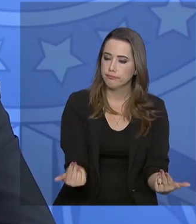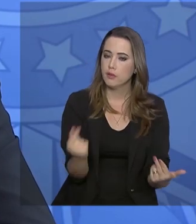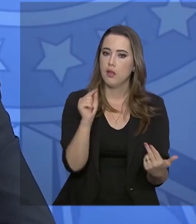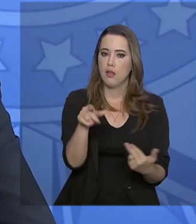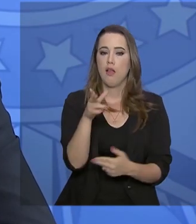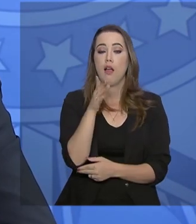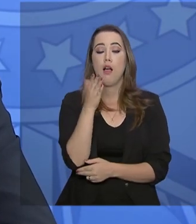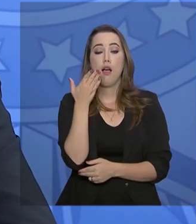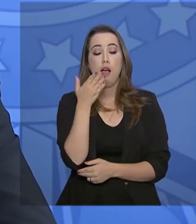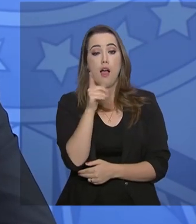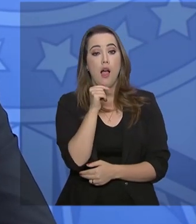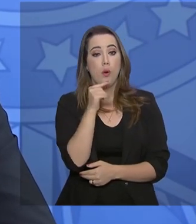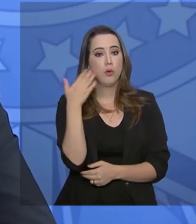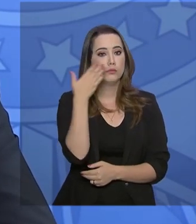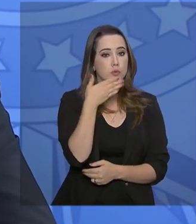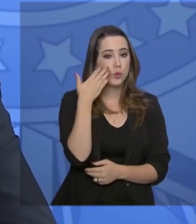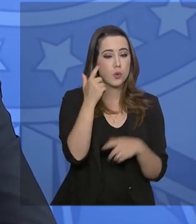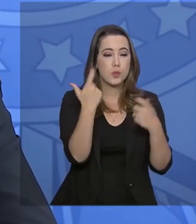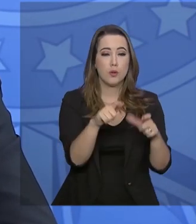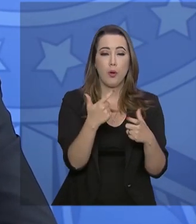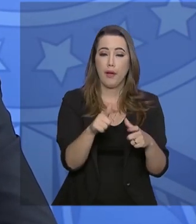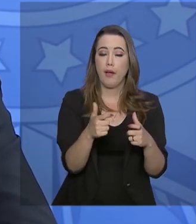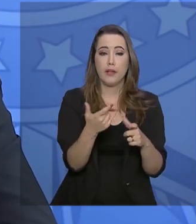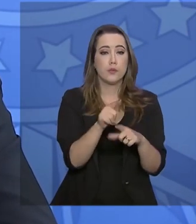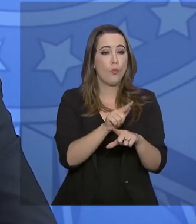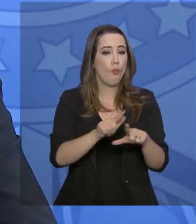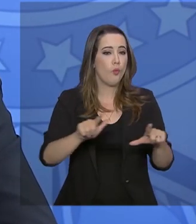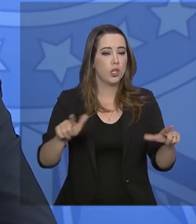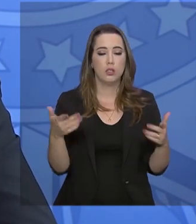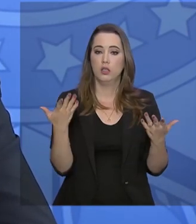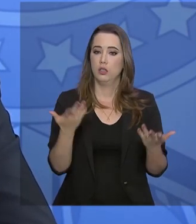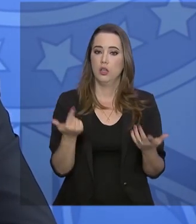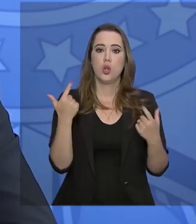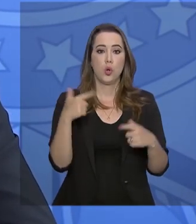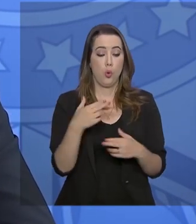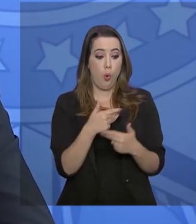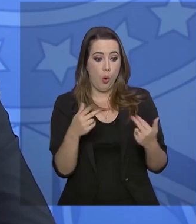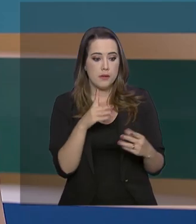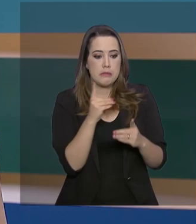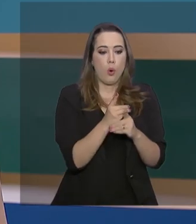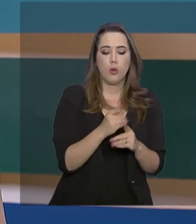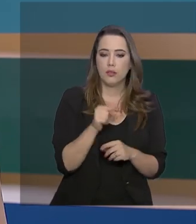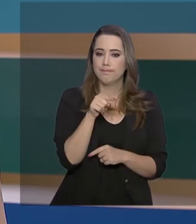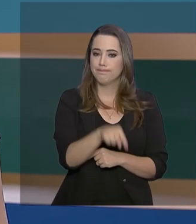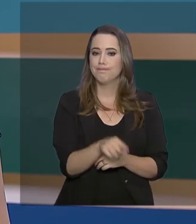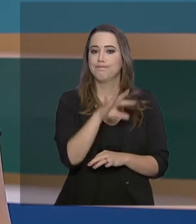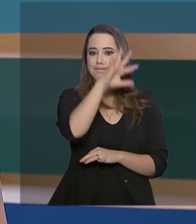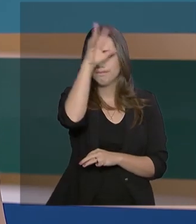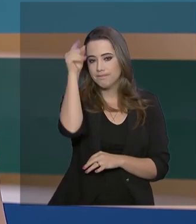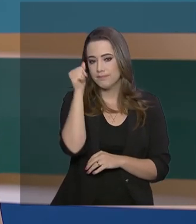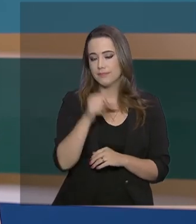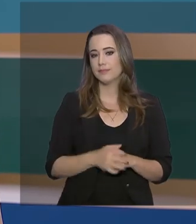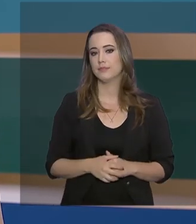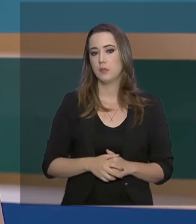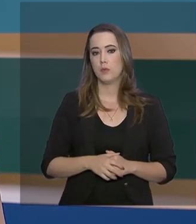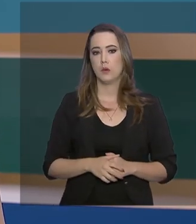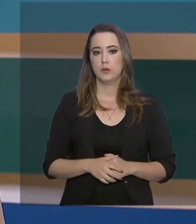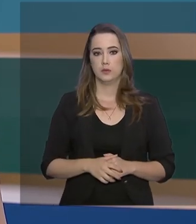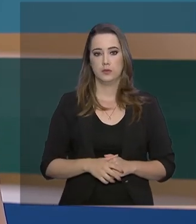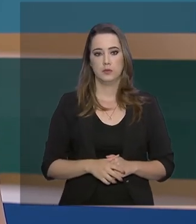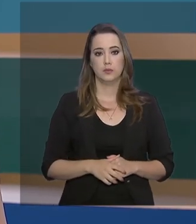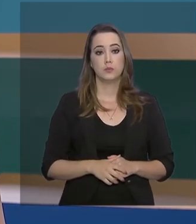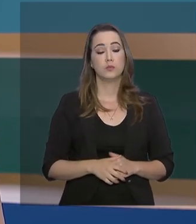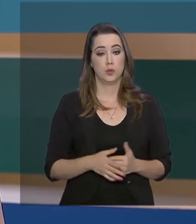água doce, grandes espaços vazios, muita coisa a ser descoberta ainda. Os Estados Unidos